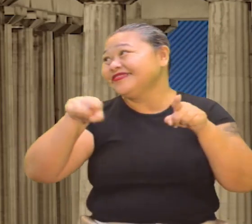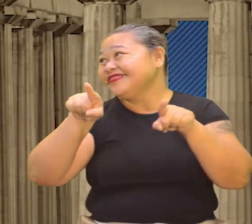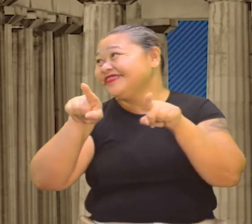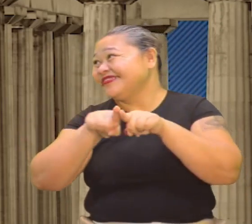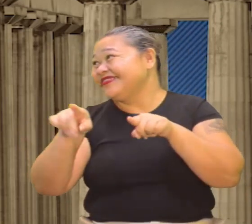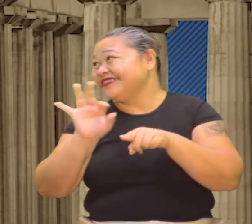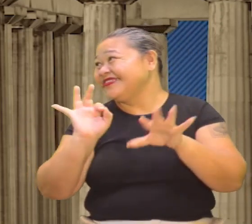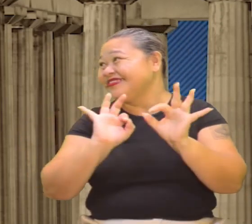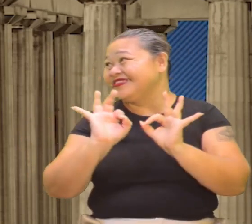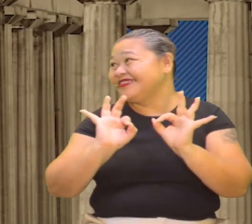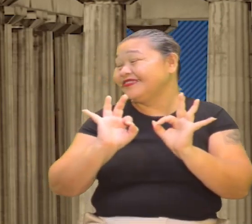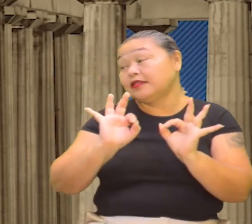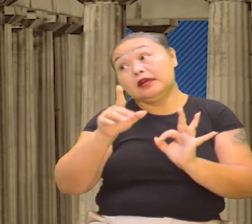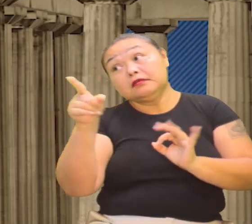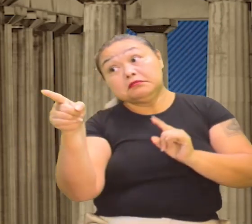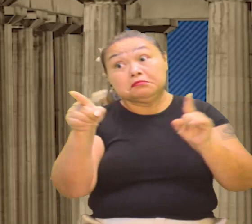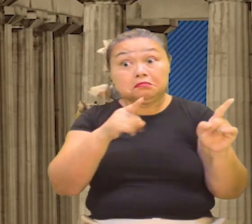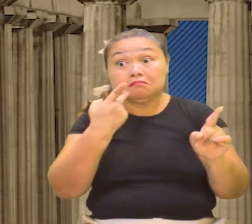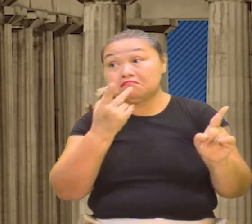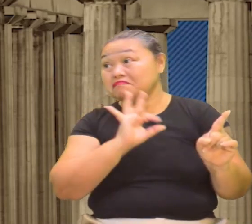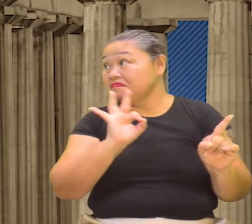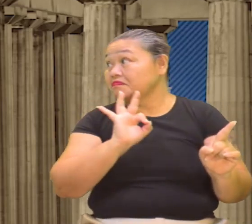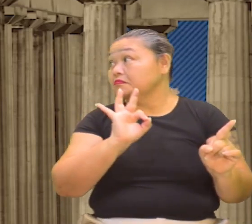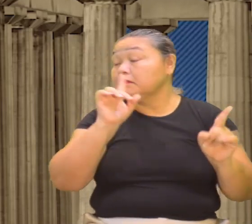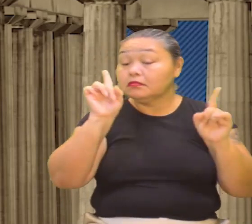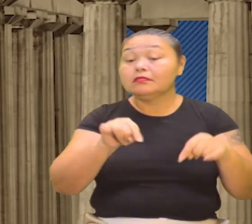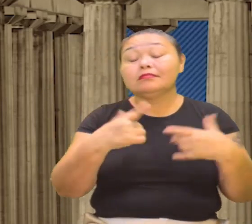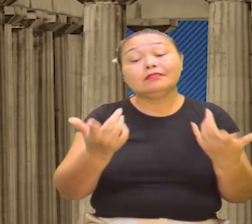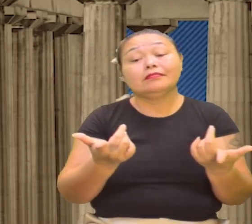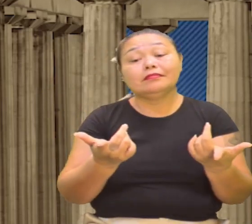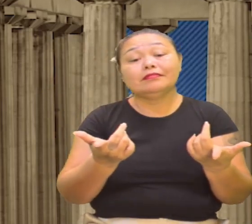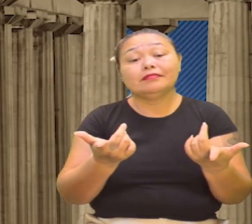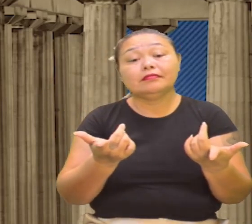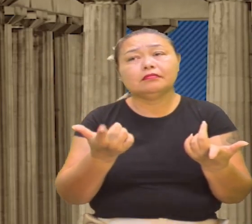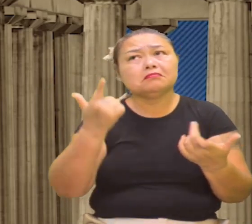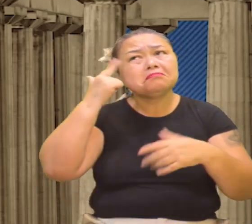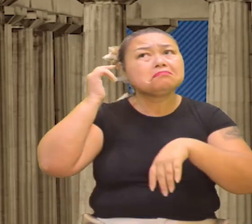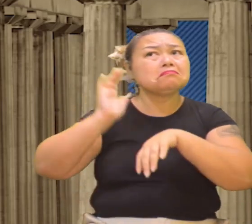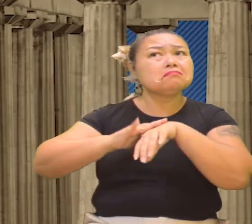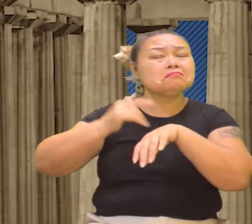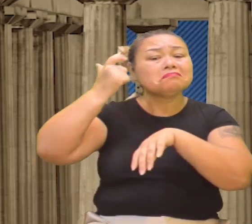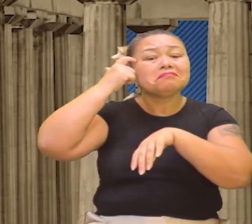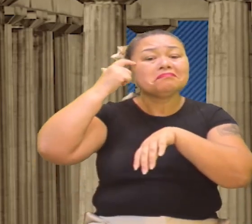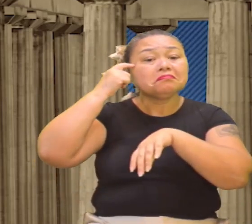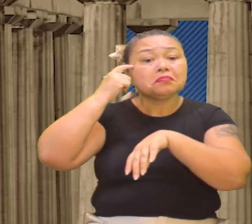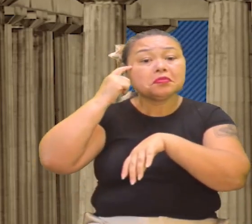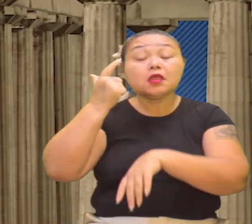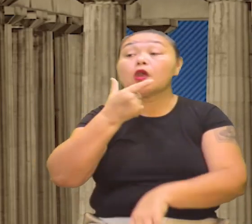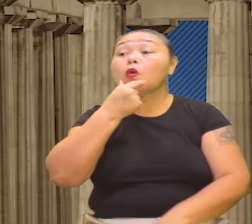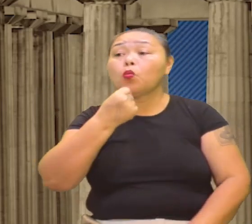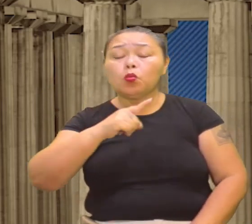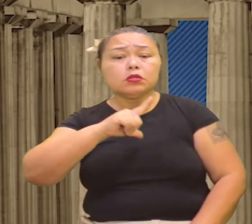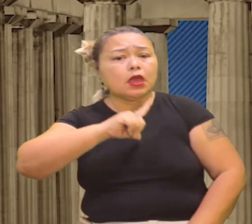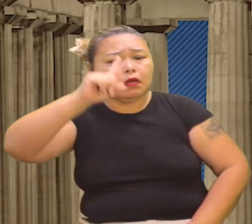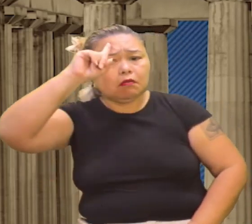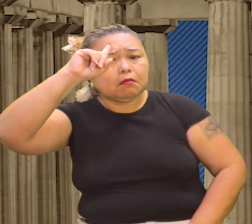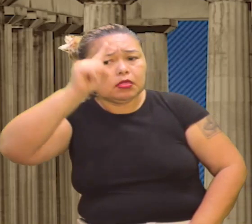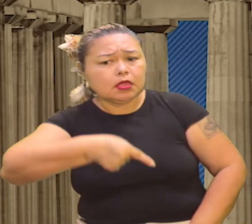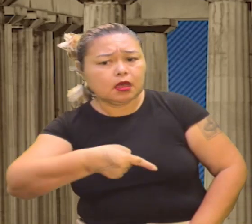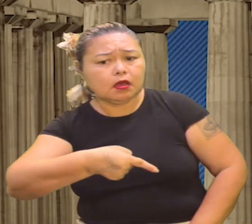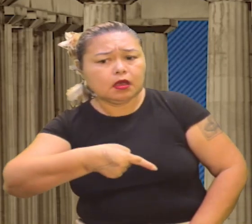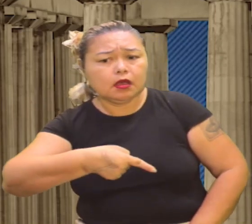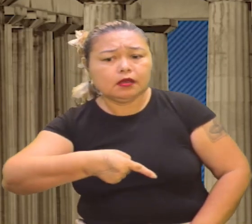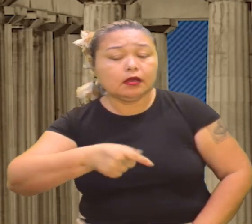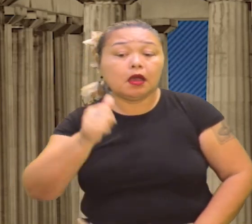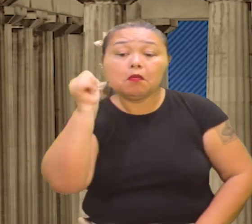ninguém nem a quem, mas é assim, essa ideologia de que o homem tem que mandar sobre o domínio